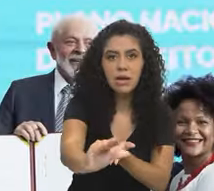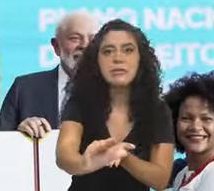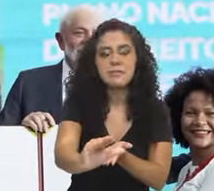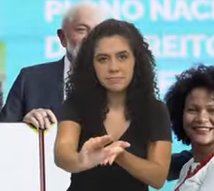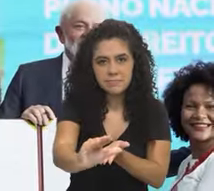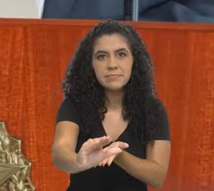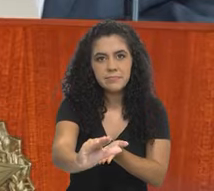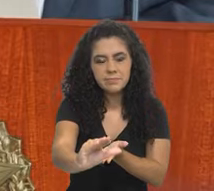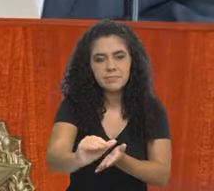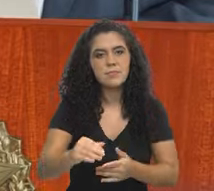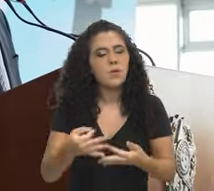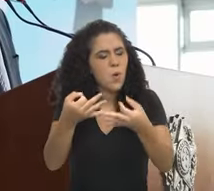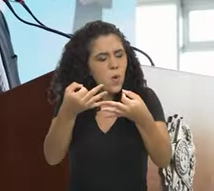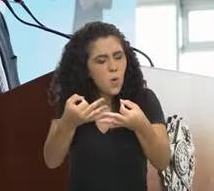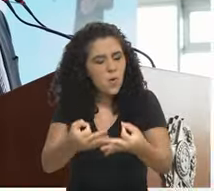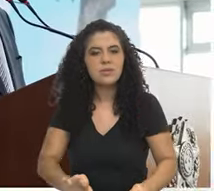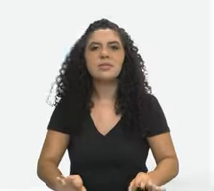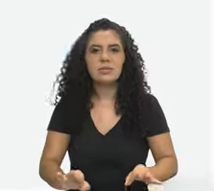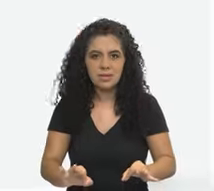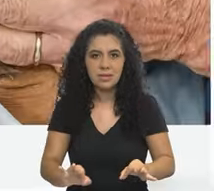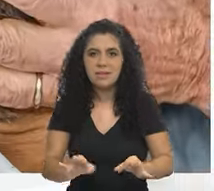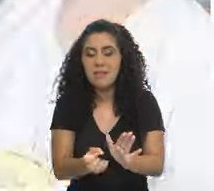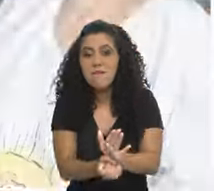de 6 bilhões e meio de reais.